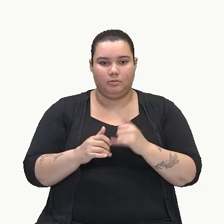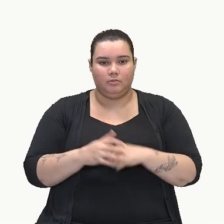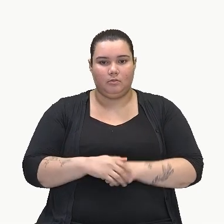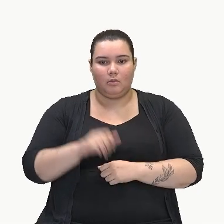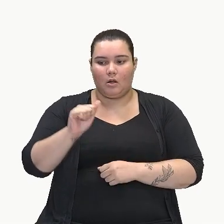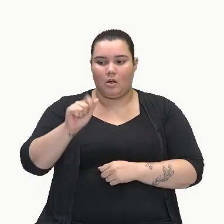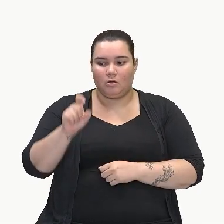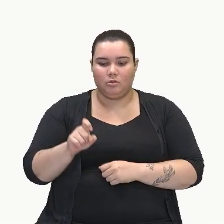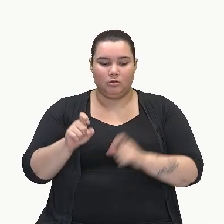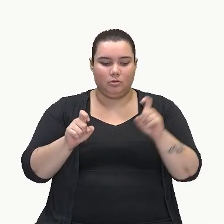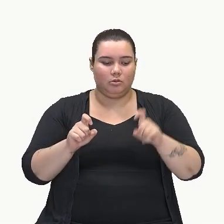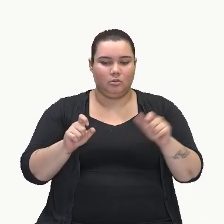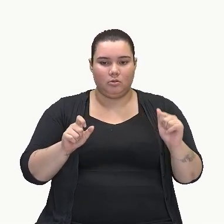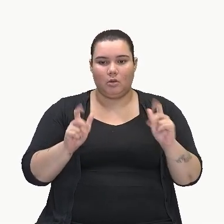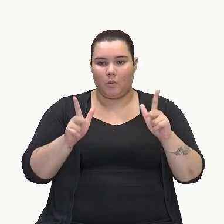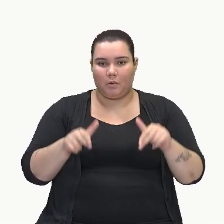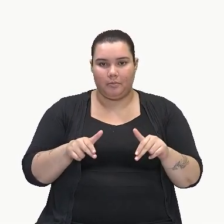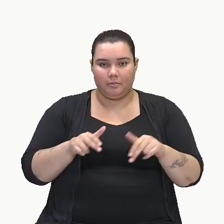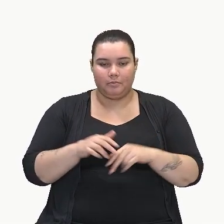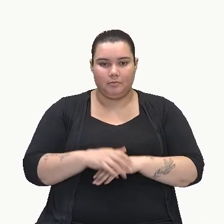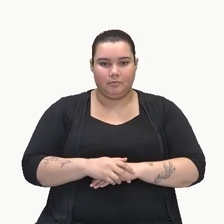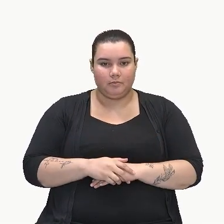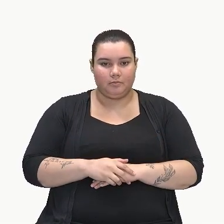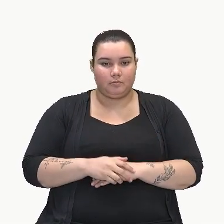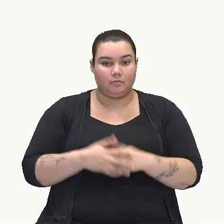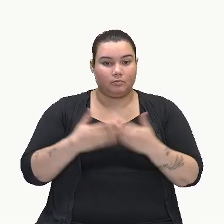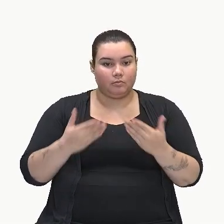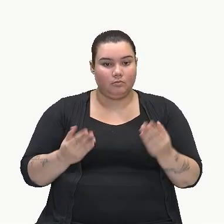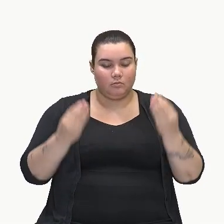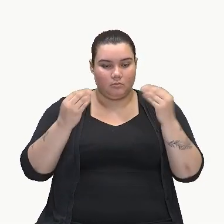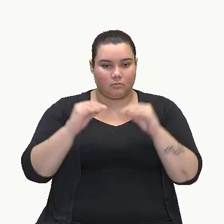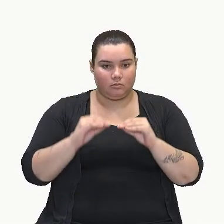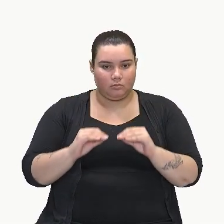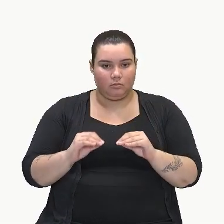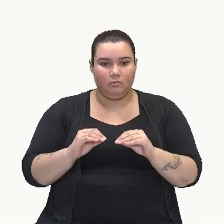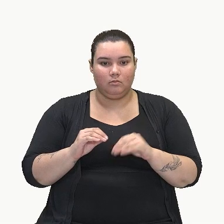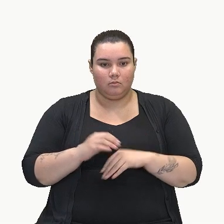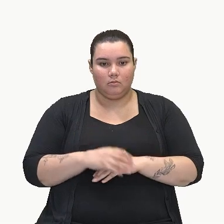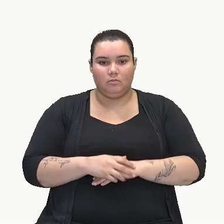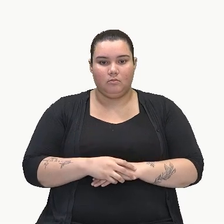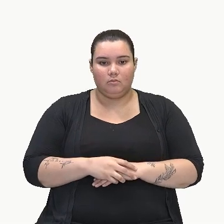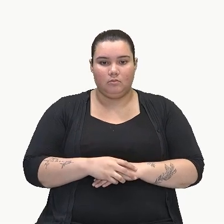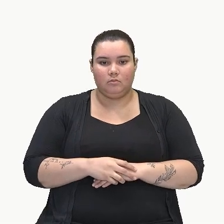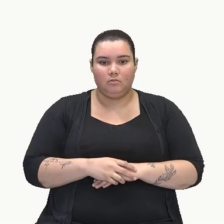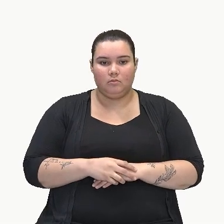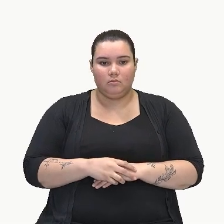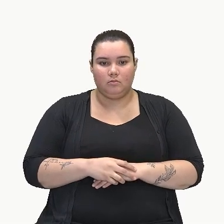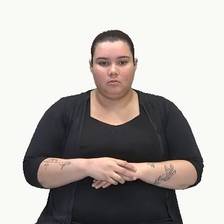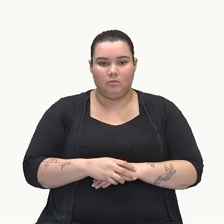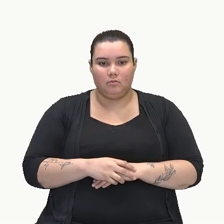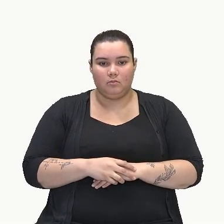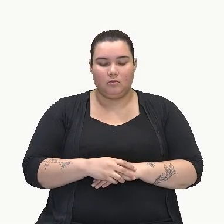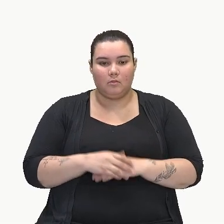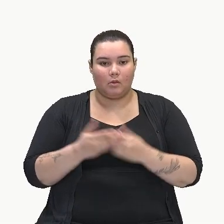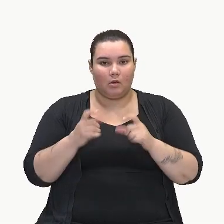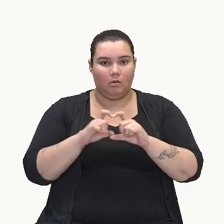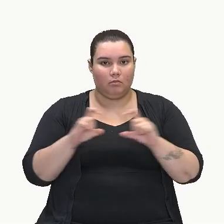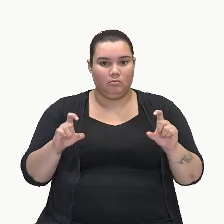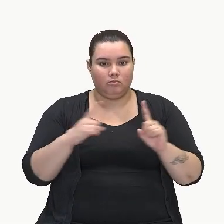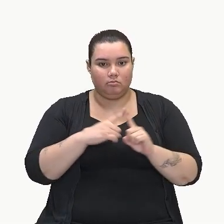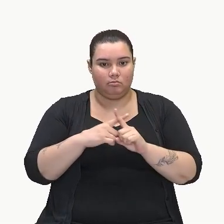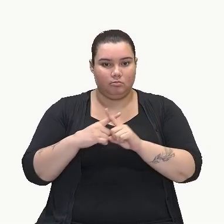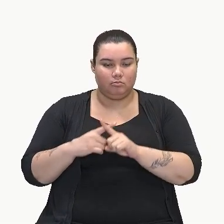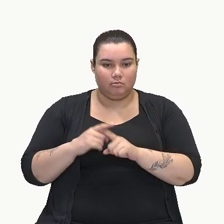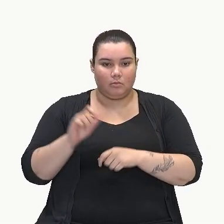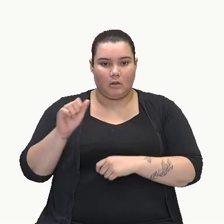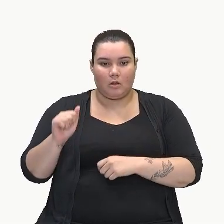a também é a mesma coisa, tá bom? E aí, resolvendo aqui, né, a nossa multiplicação de